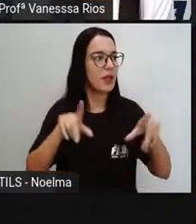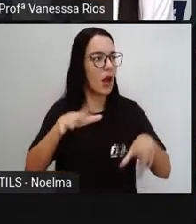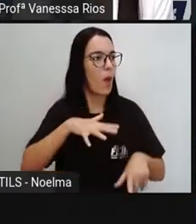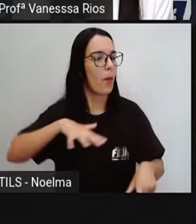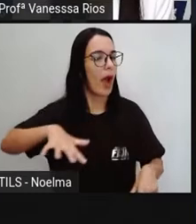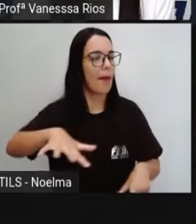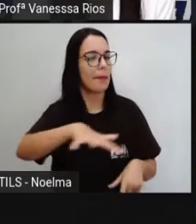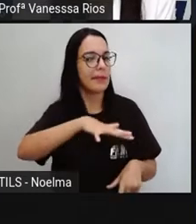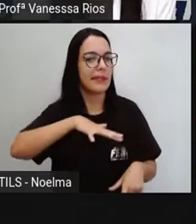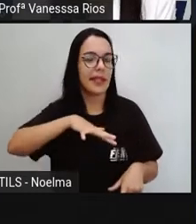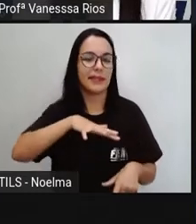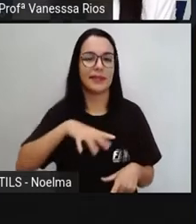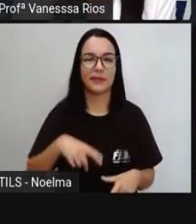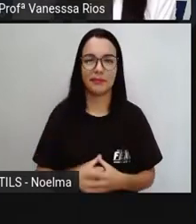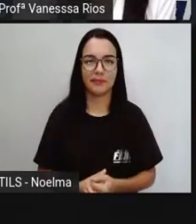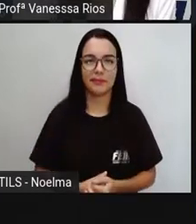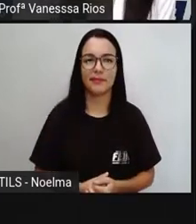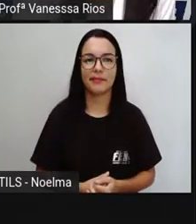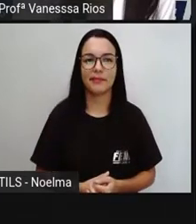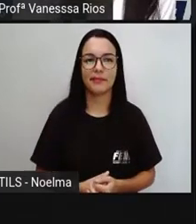que está aí à nossa volta.